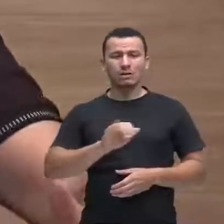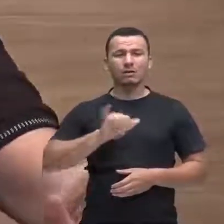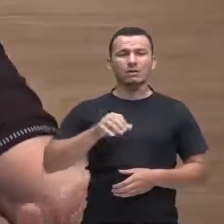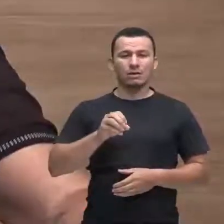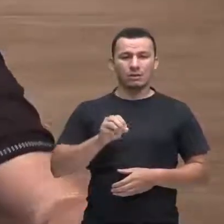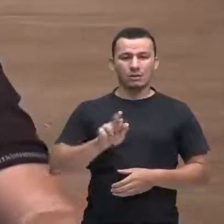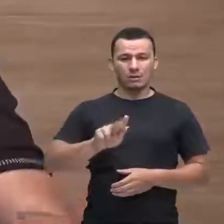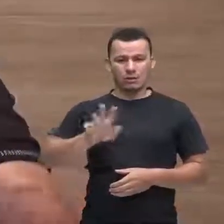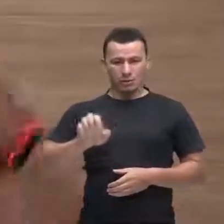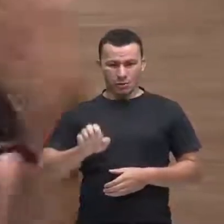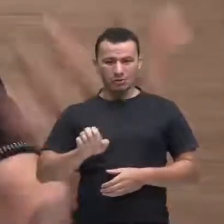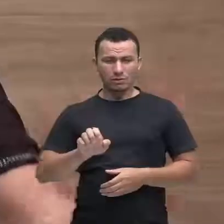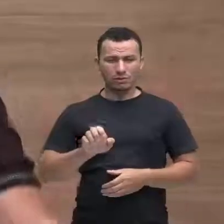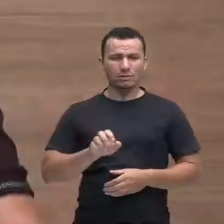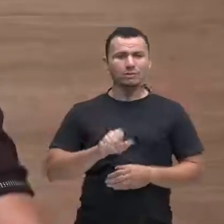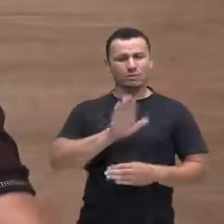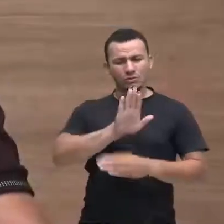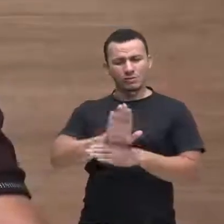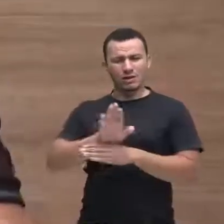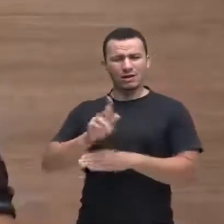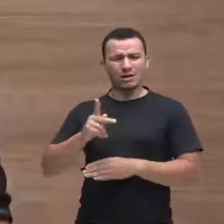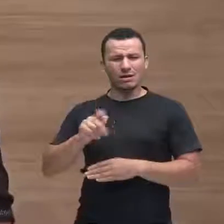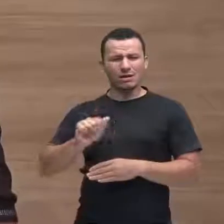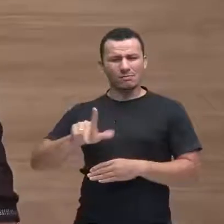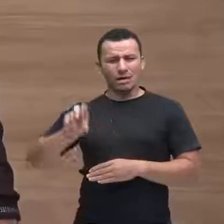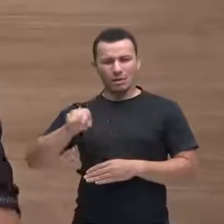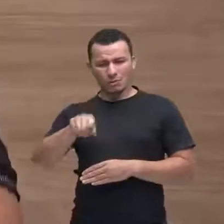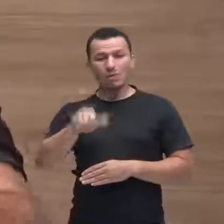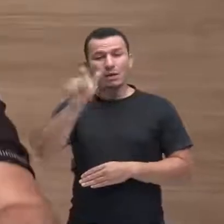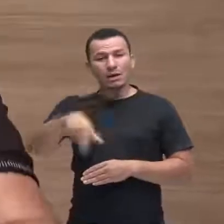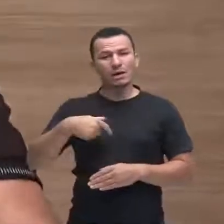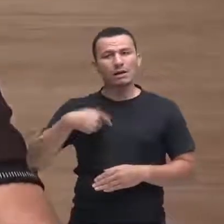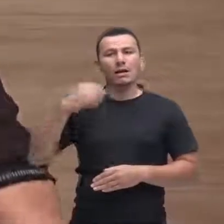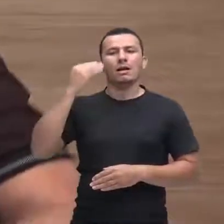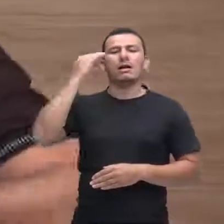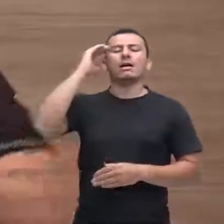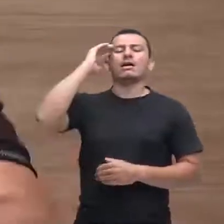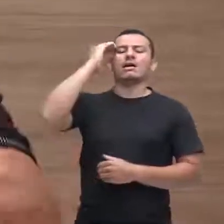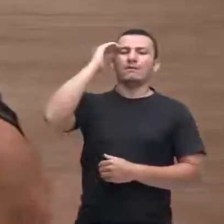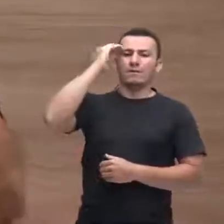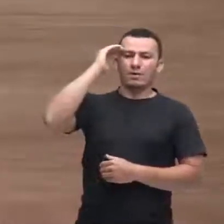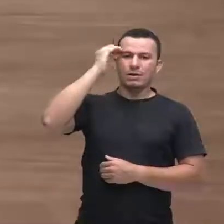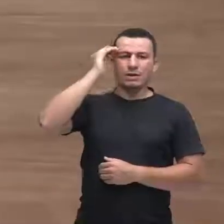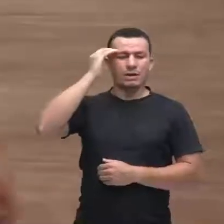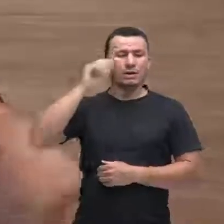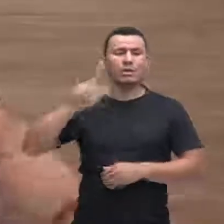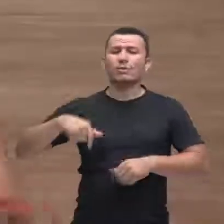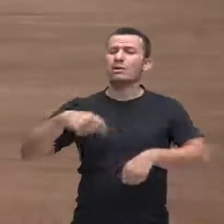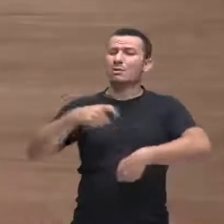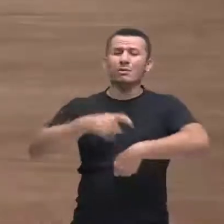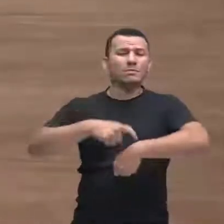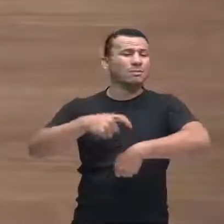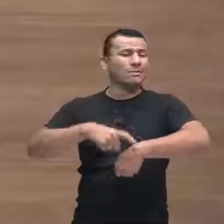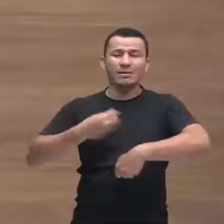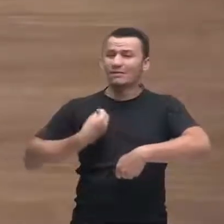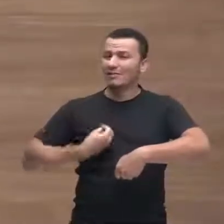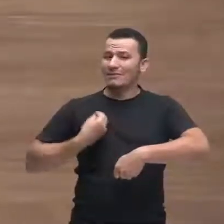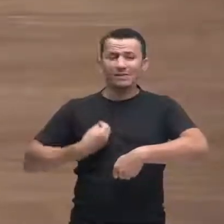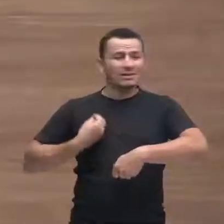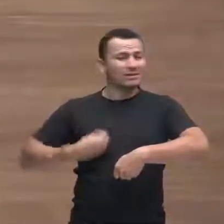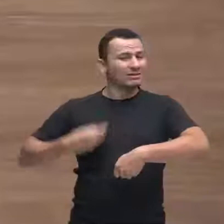ele foi compreendendo que foi apenas mais um degrau na vida dele